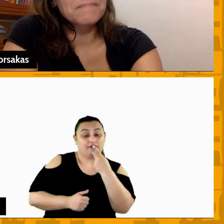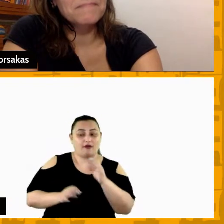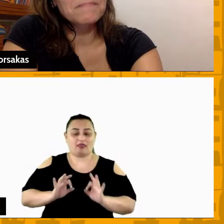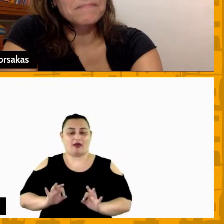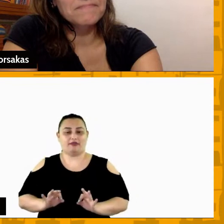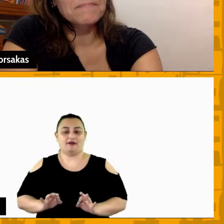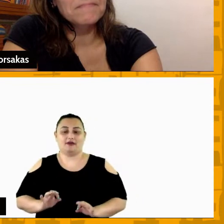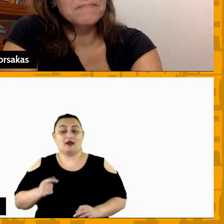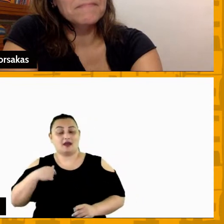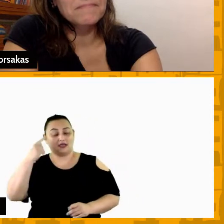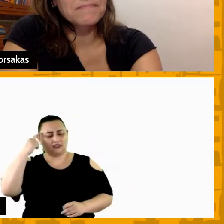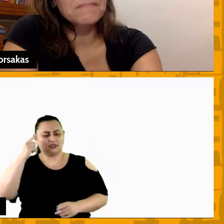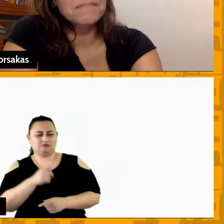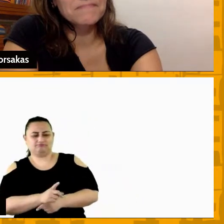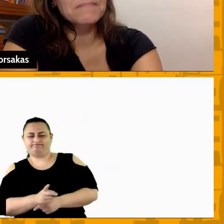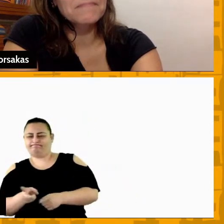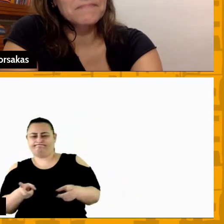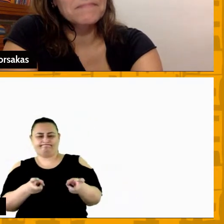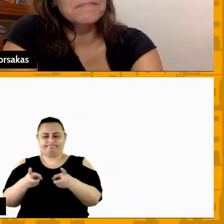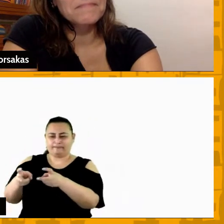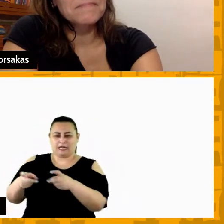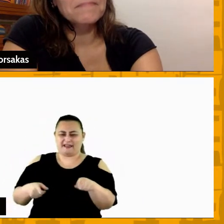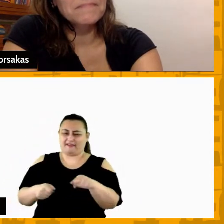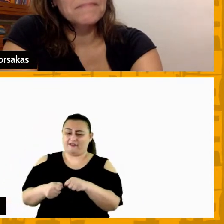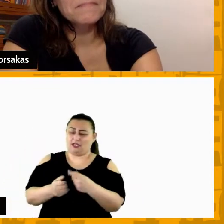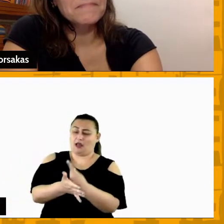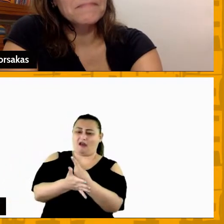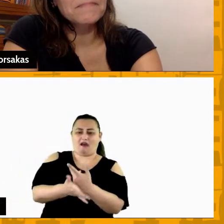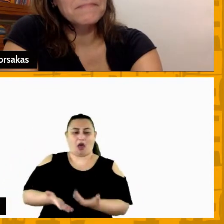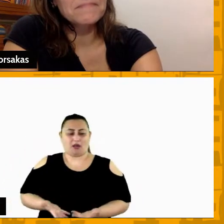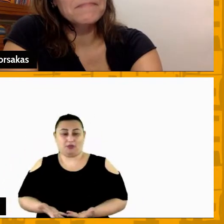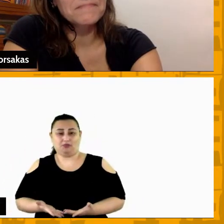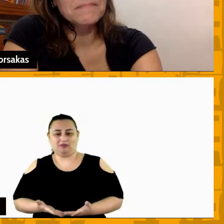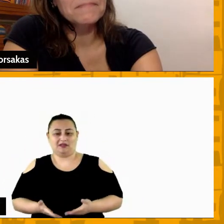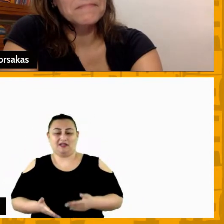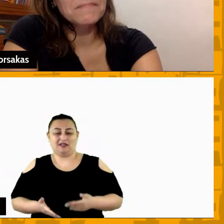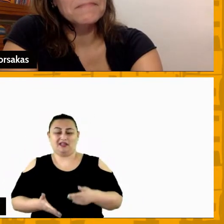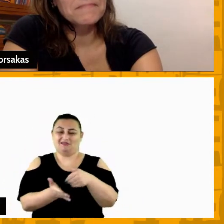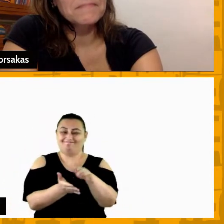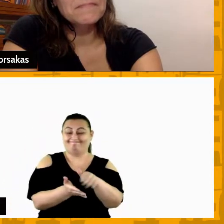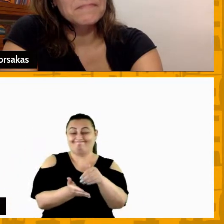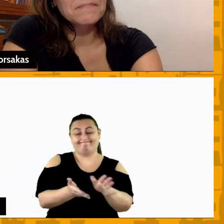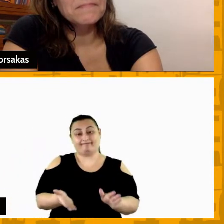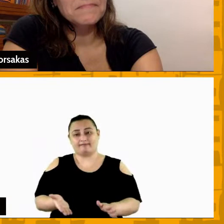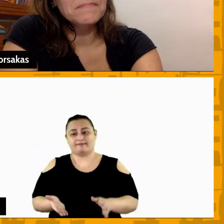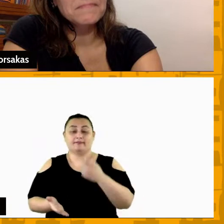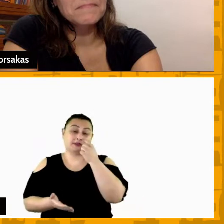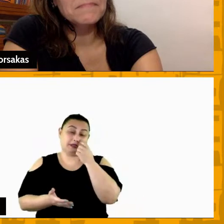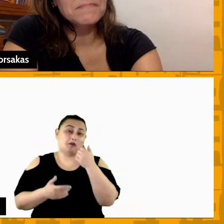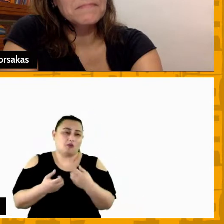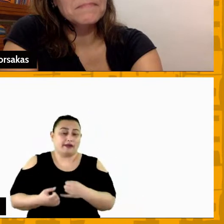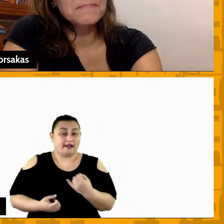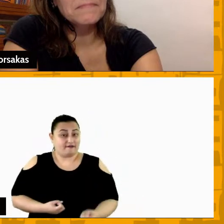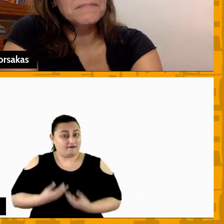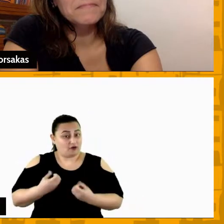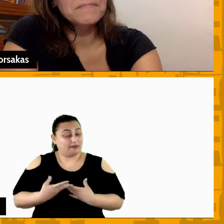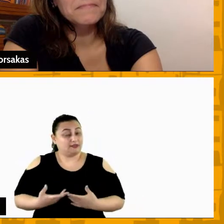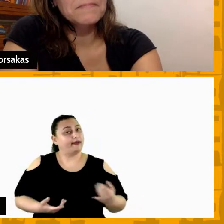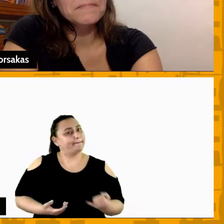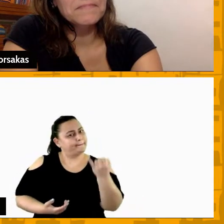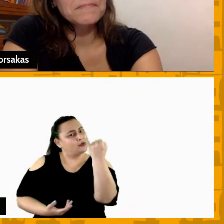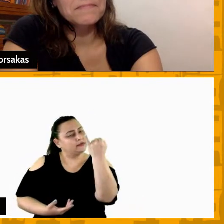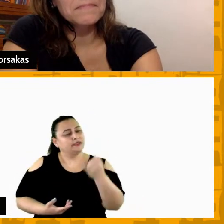executando mal e ele vai sair ou a gente está fazendo uma tática errada naquele momento então essas informações são ricas